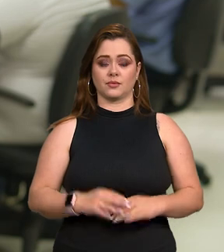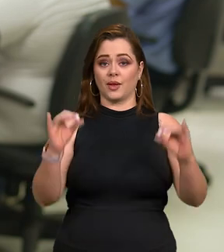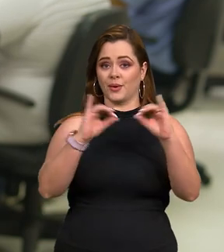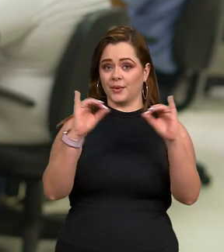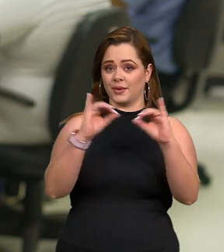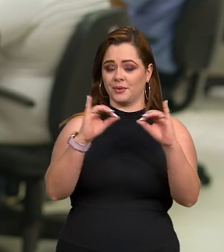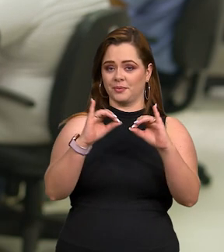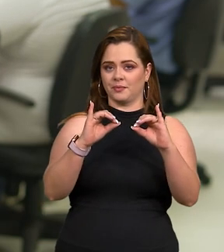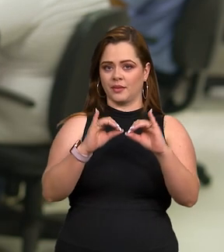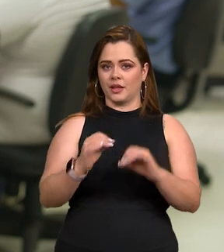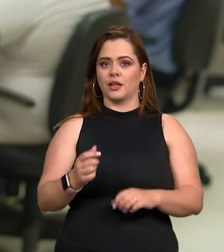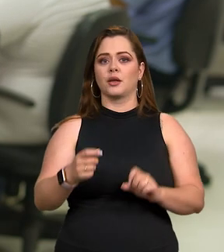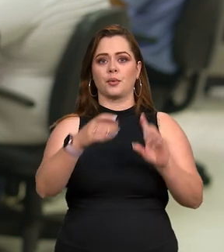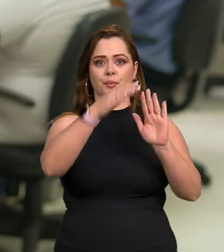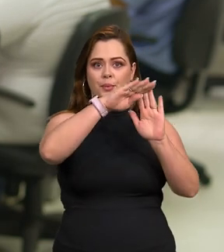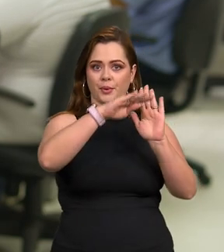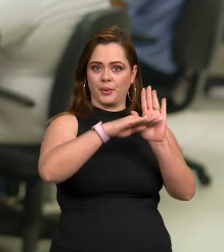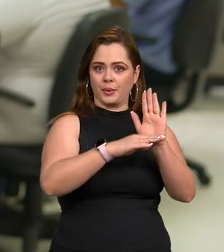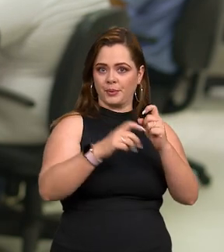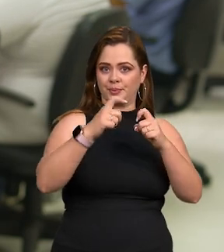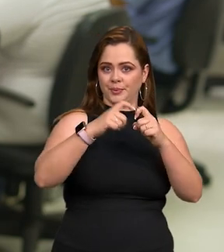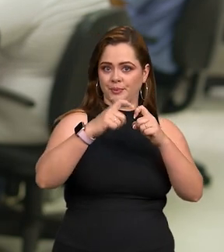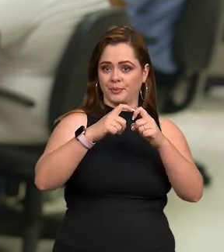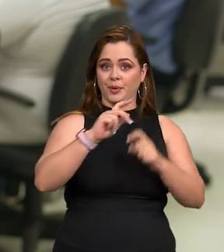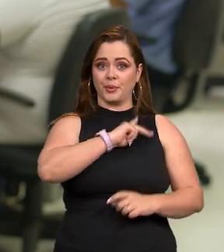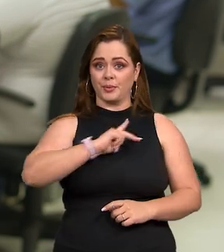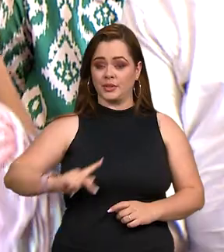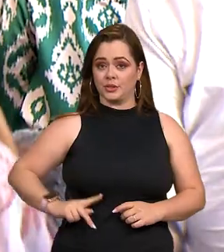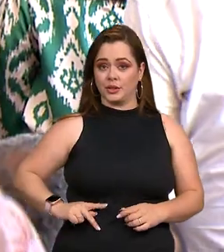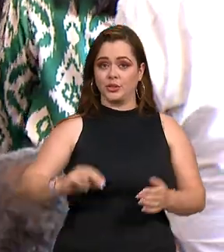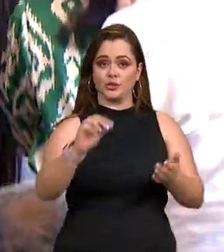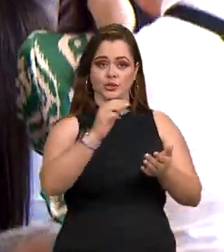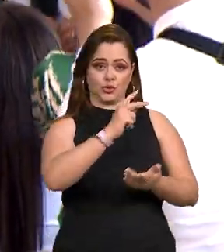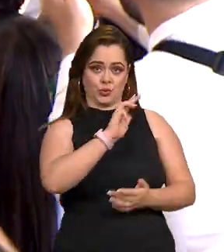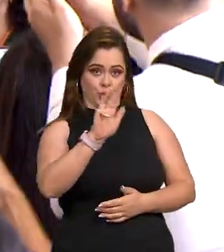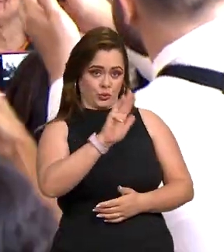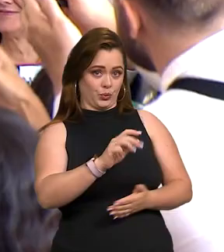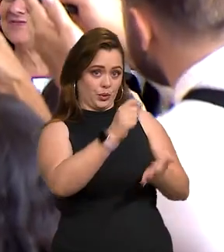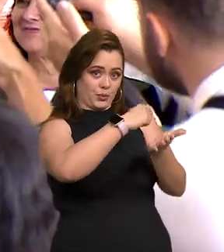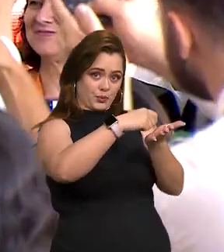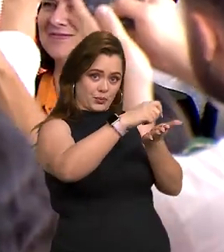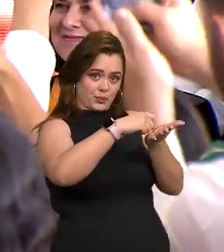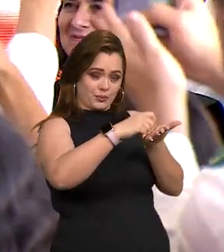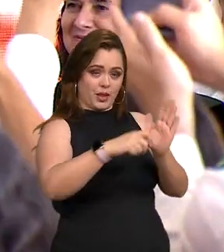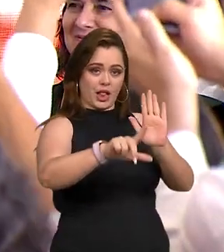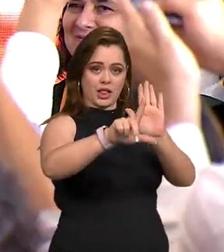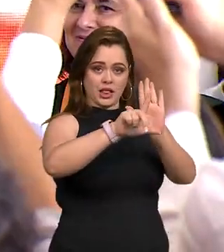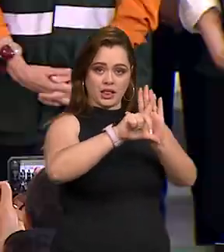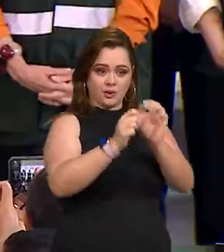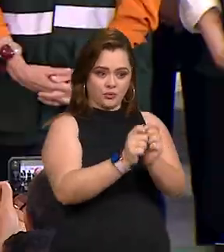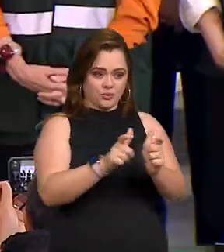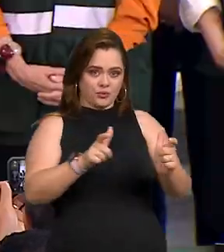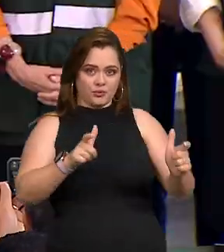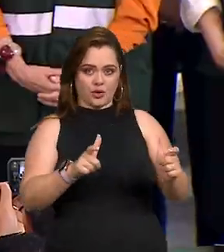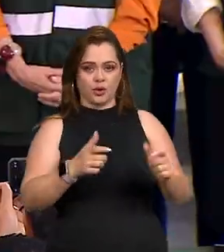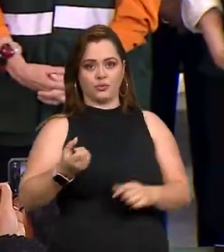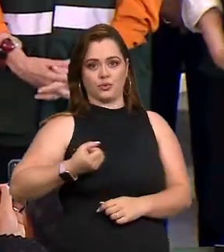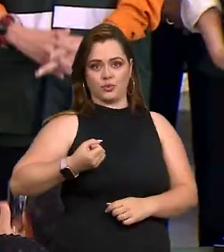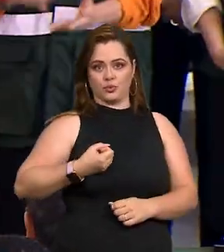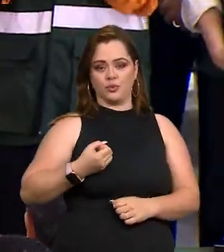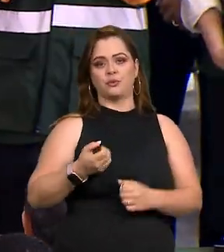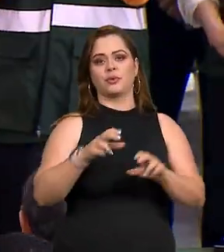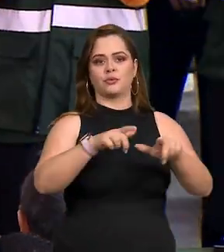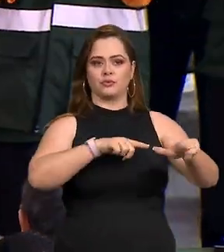Olá, mais médicos. O presidente Lula sancionou hoje a lei que amplia em 15 mil o número de